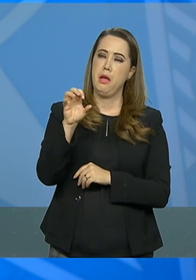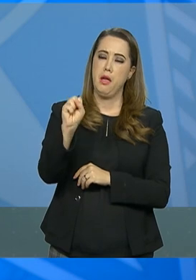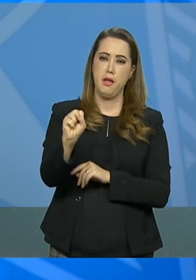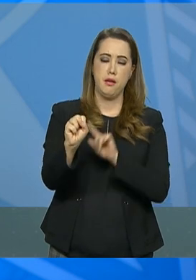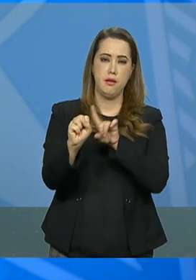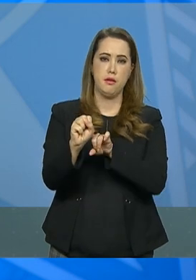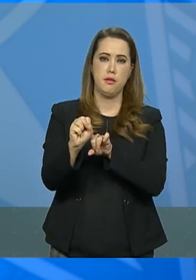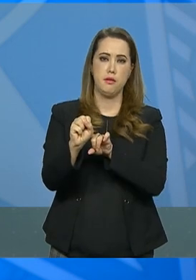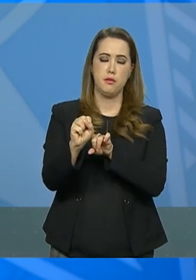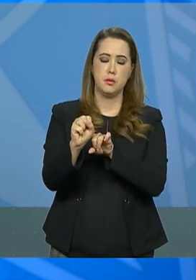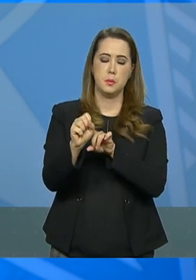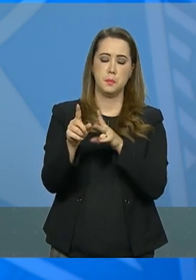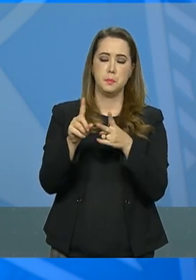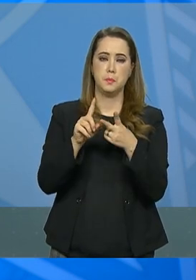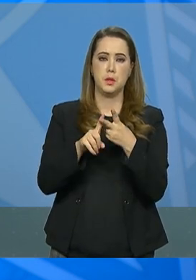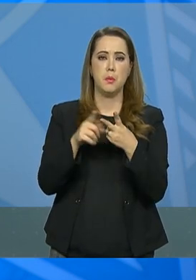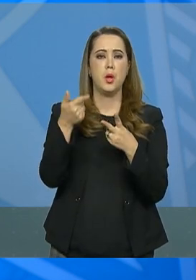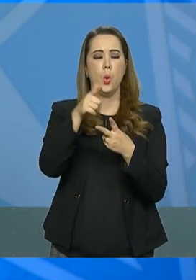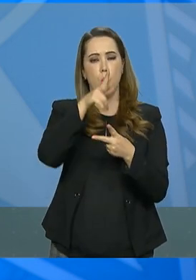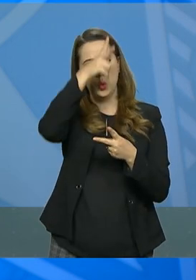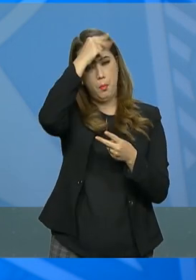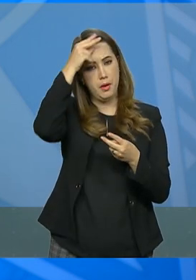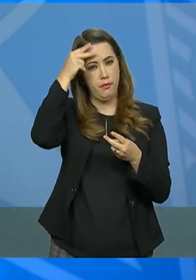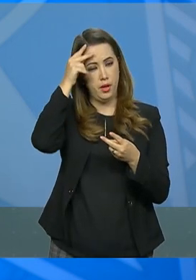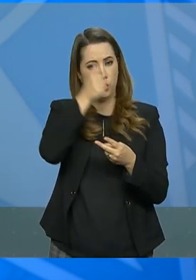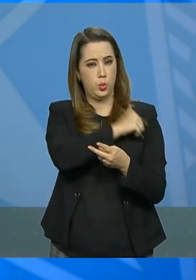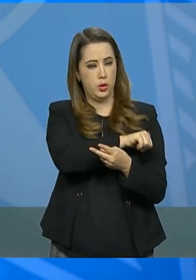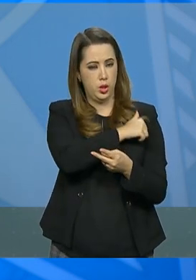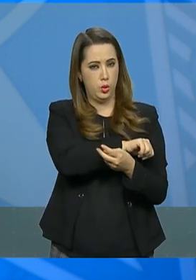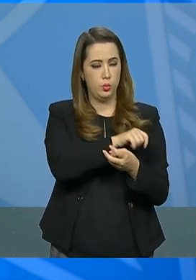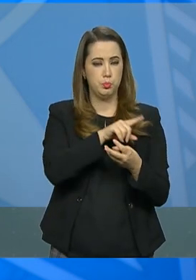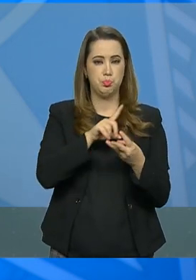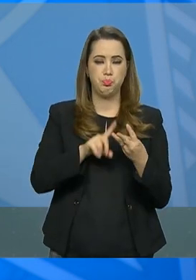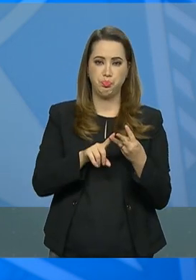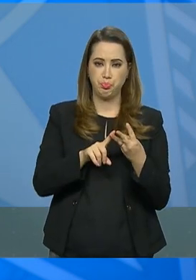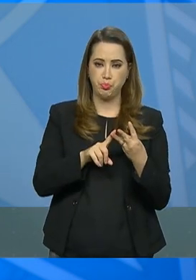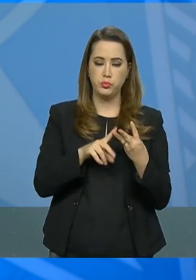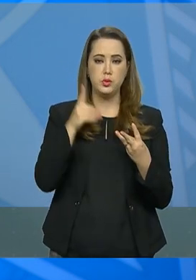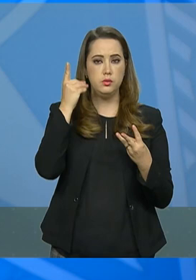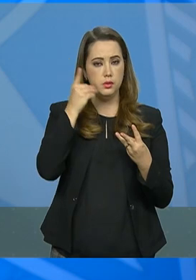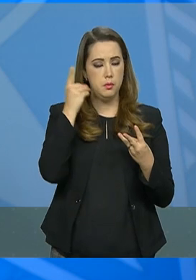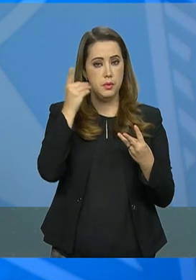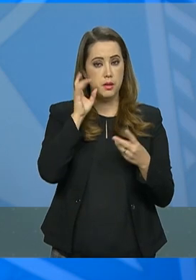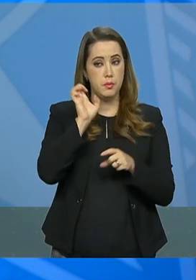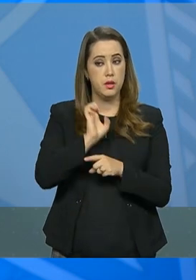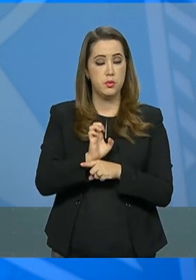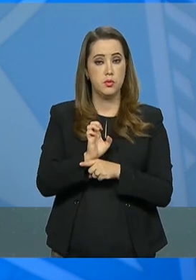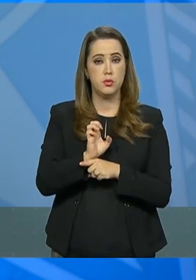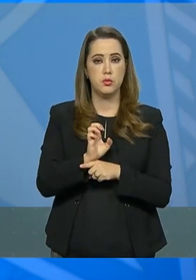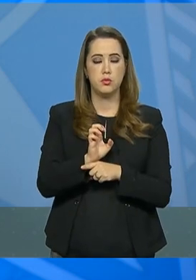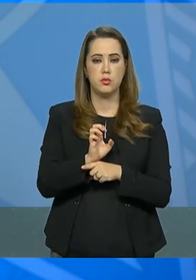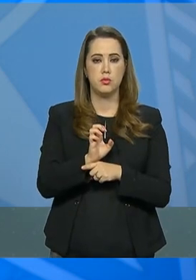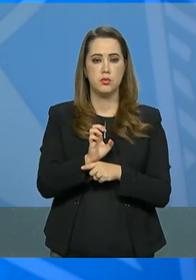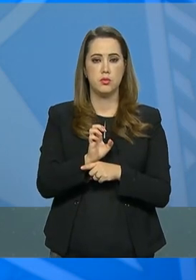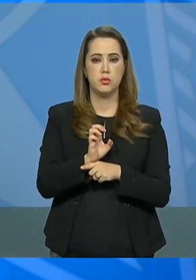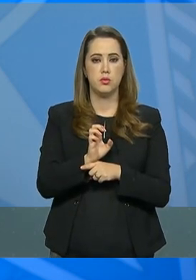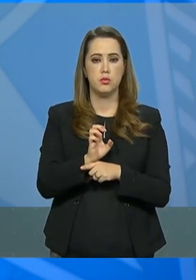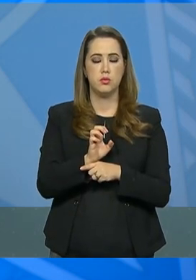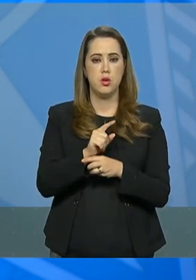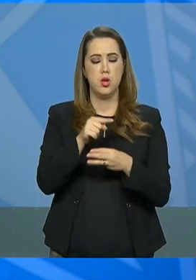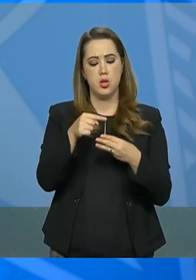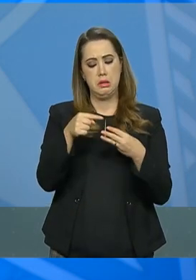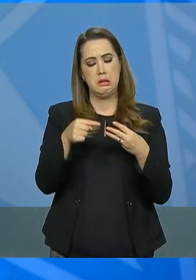prefeito do município de Duque de Caxias, no Rio de Janeiro, e o deputado estadual Rosenberg Reis,